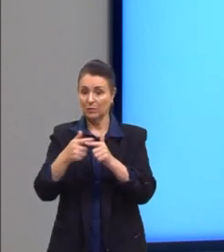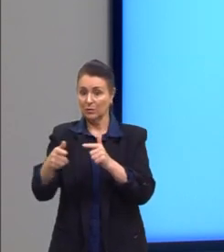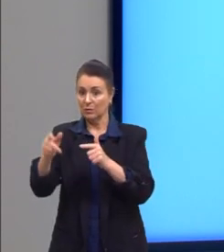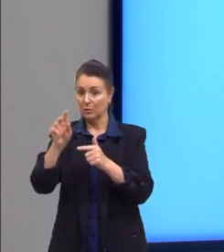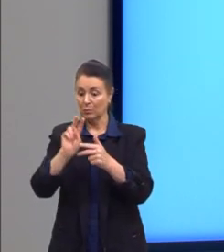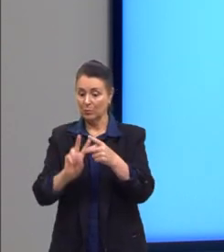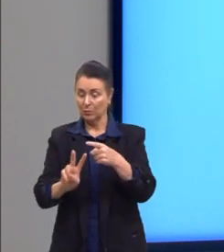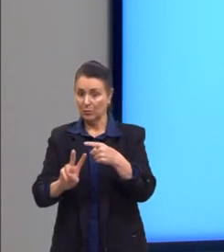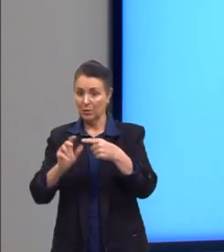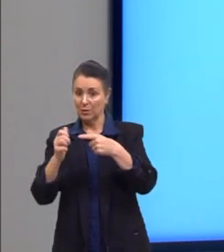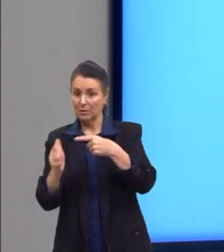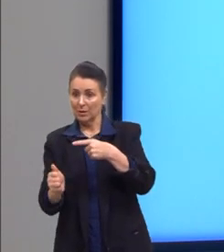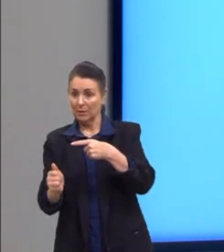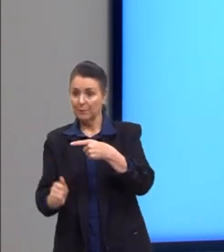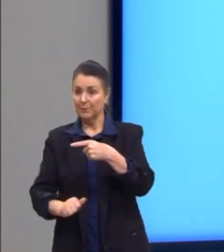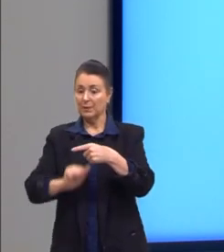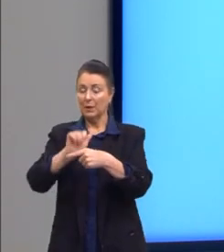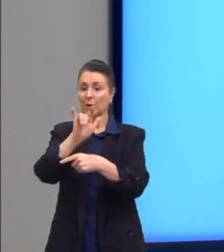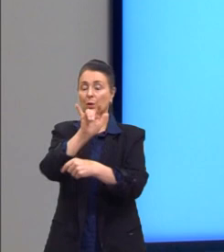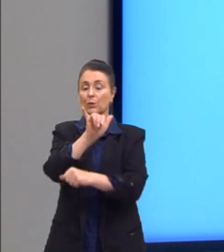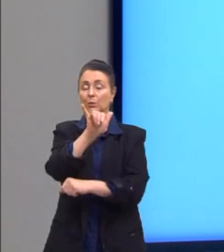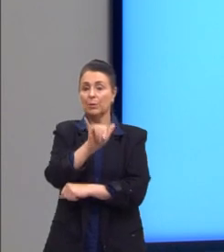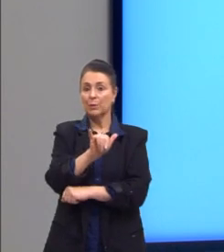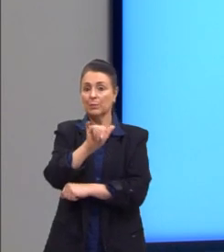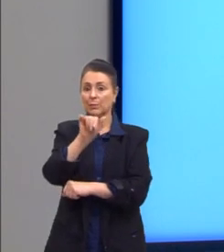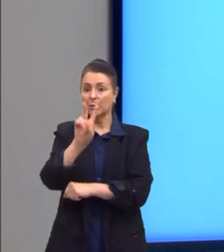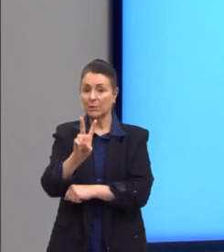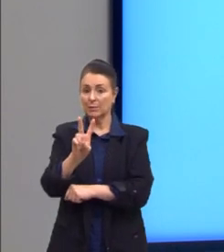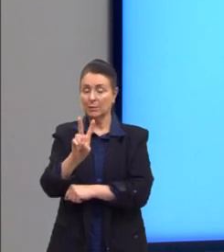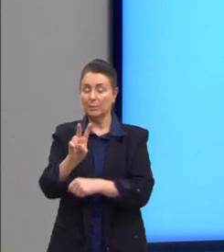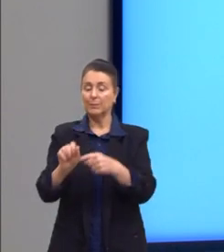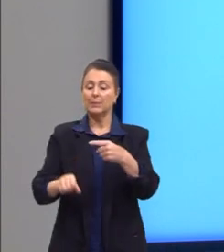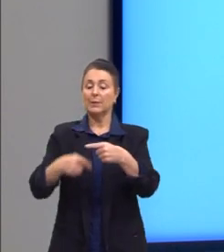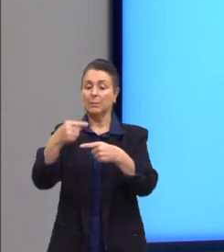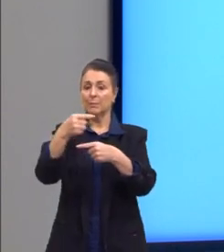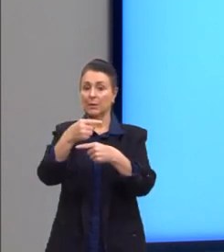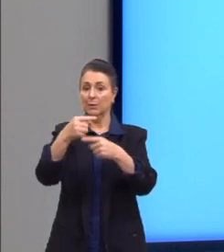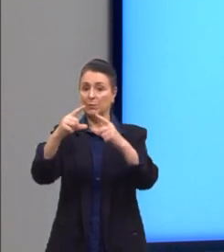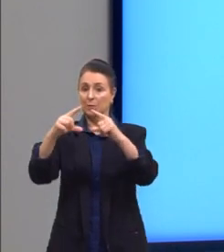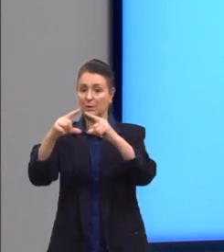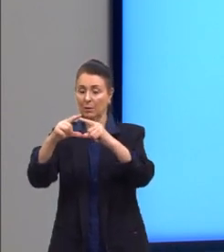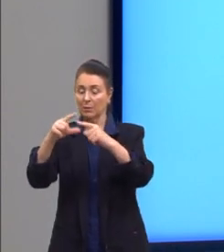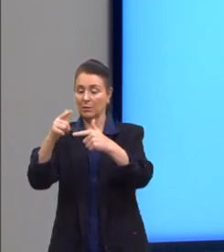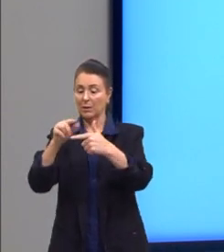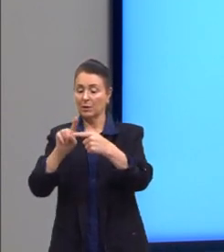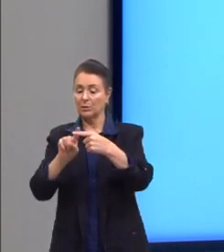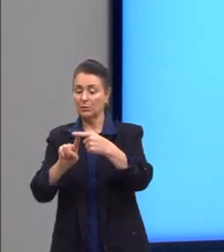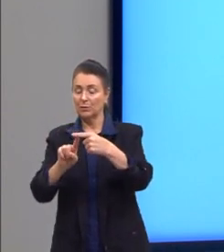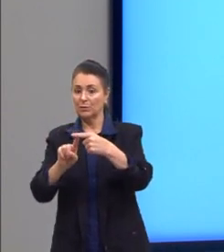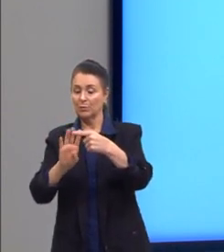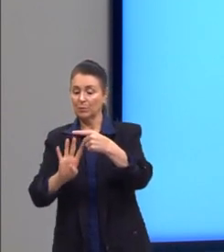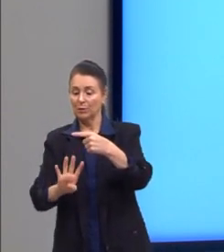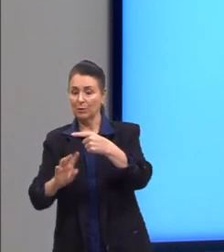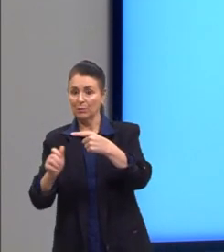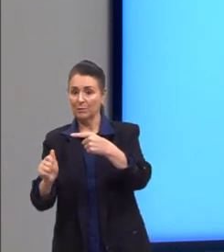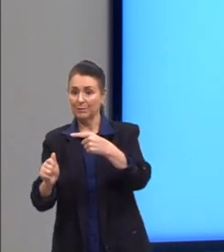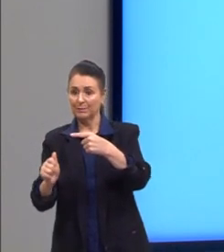e o Y vértice é dado por menos delta dividido por 4A.